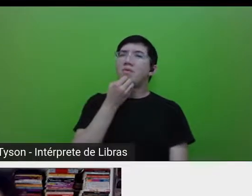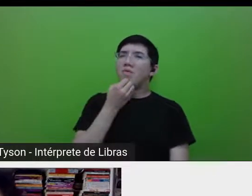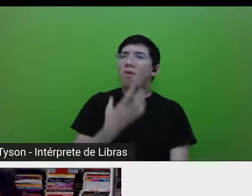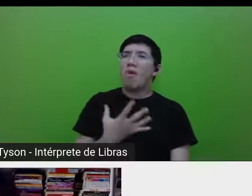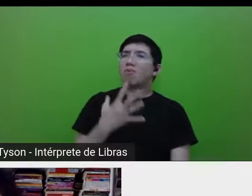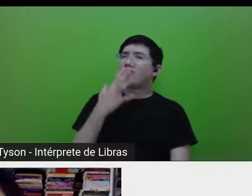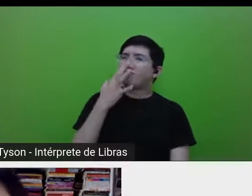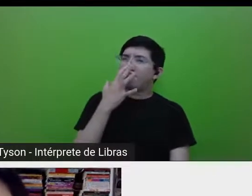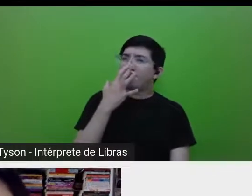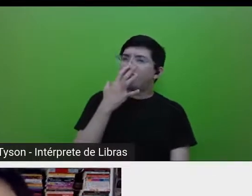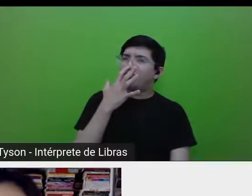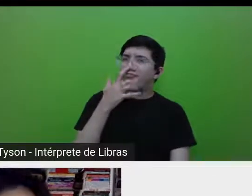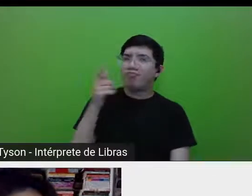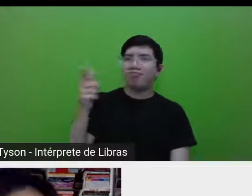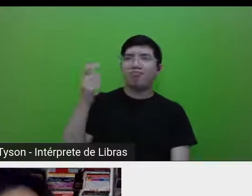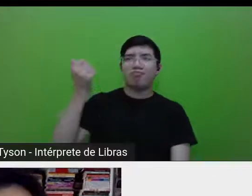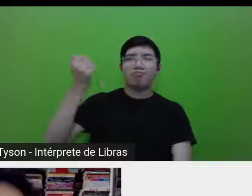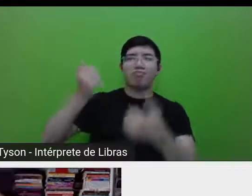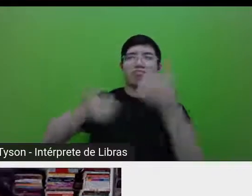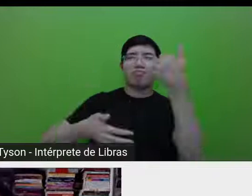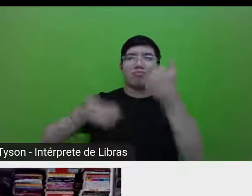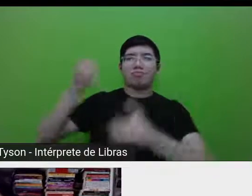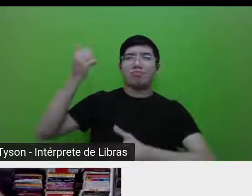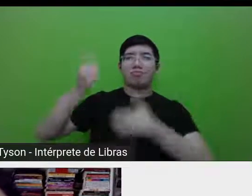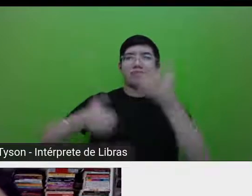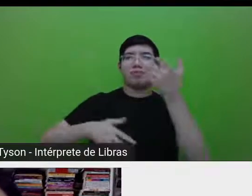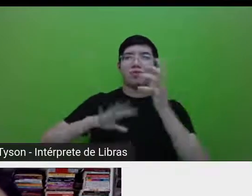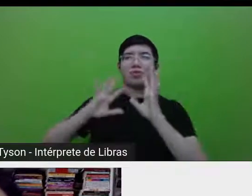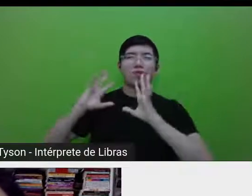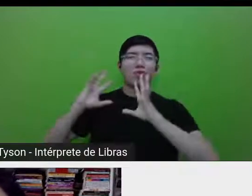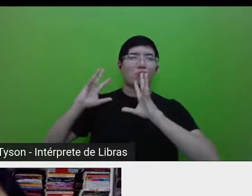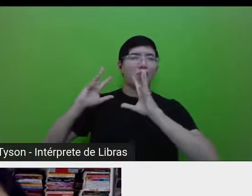sobretudo, passando do Tiririca a Estendara.